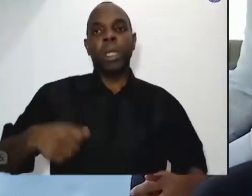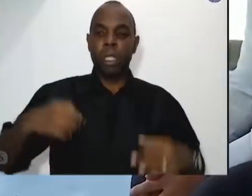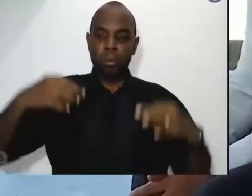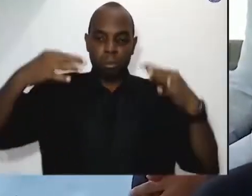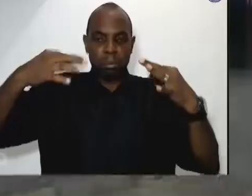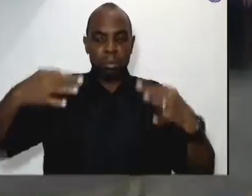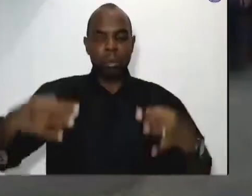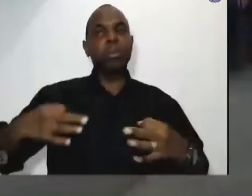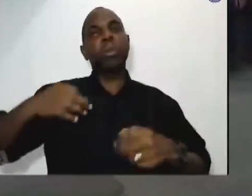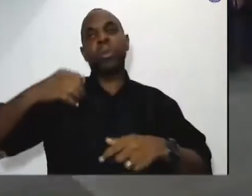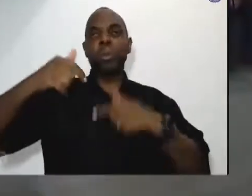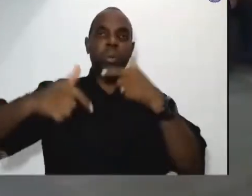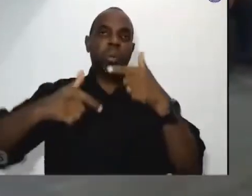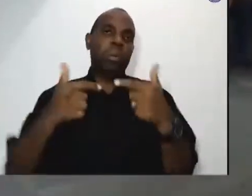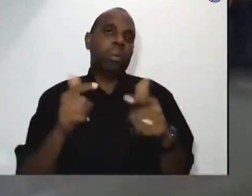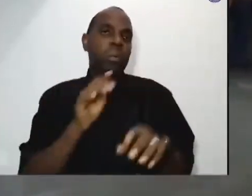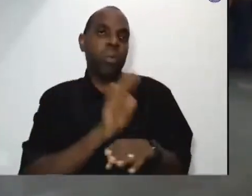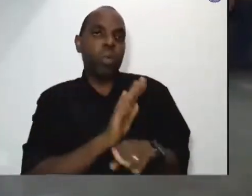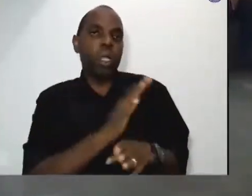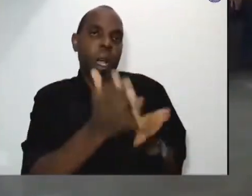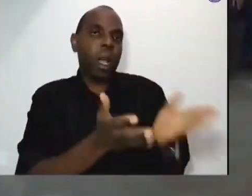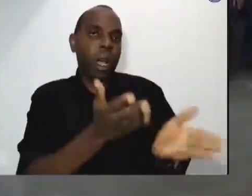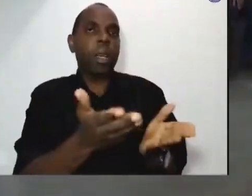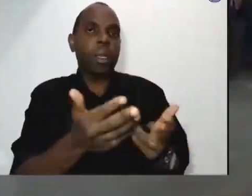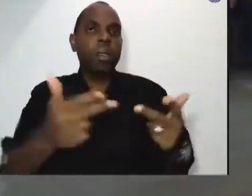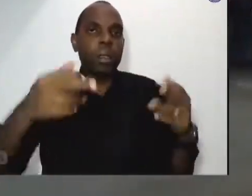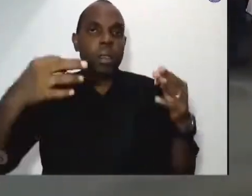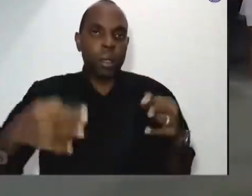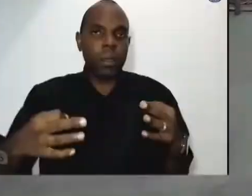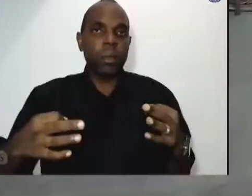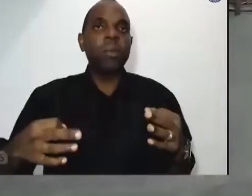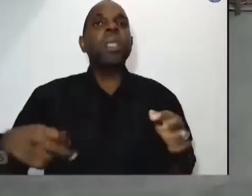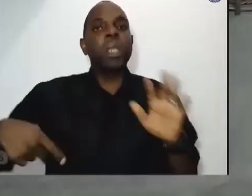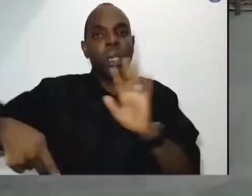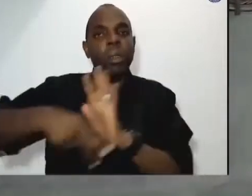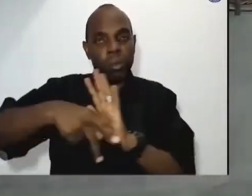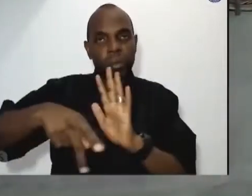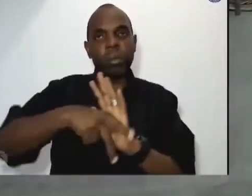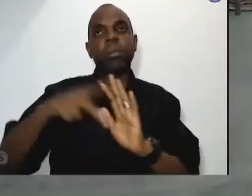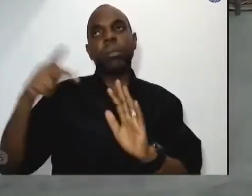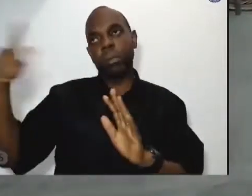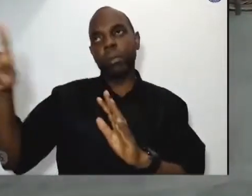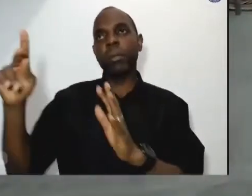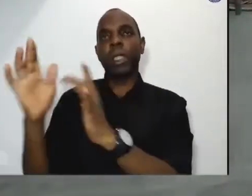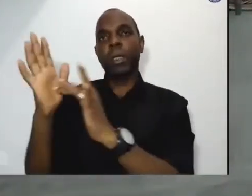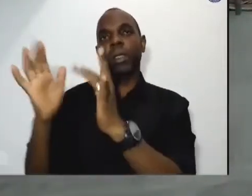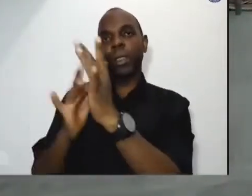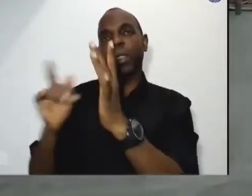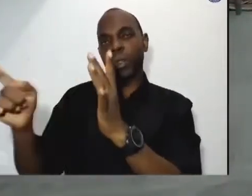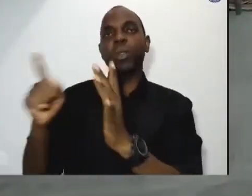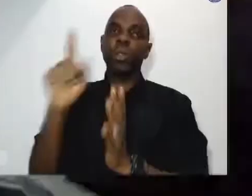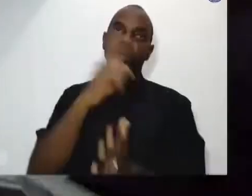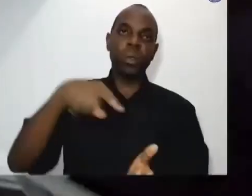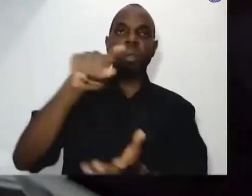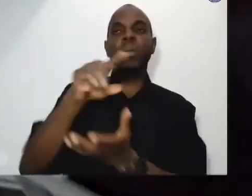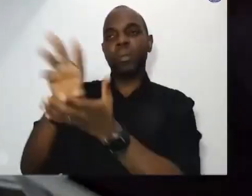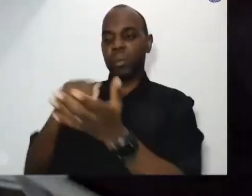missão de Jesus, fazer com que todos tenham vida e tenham vida em plenitude.